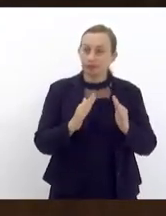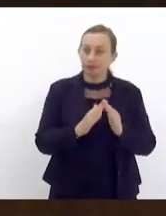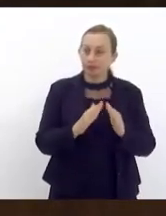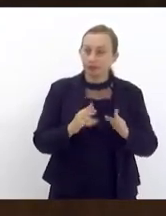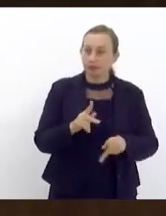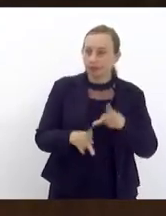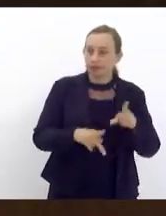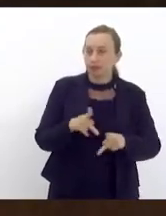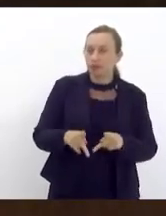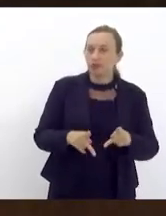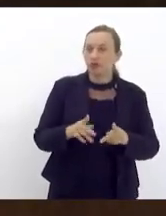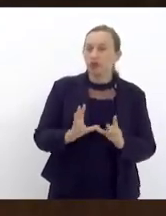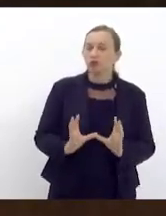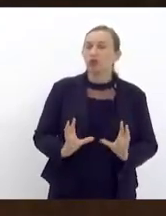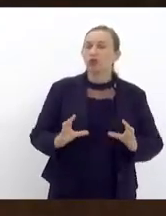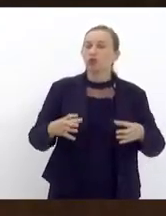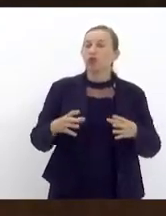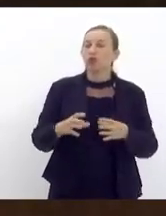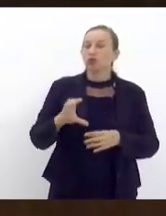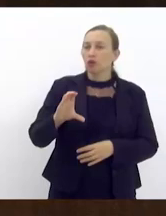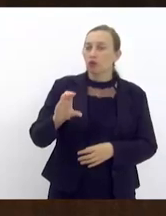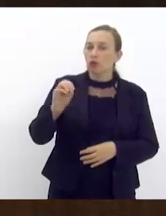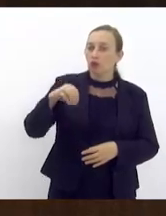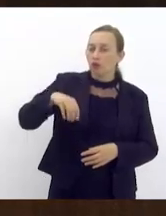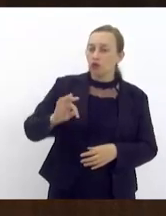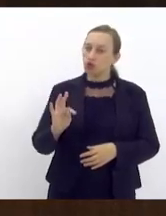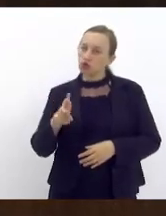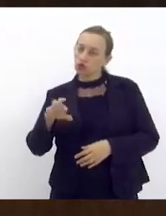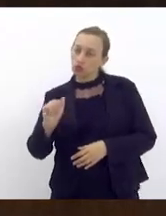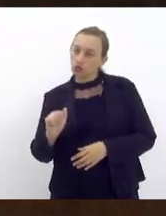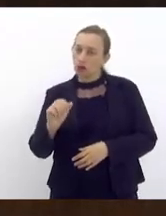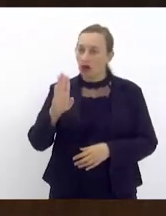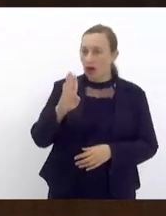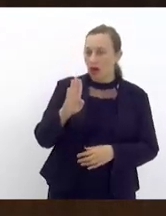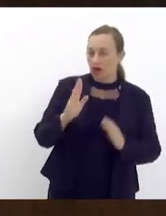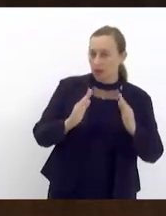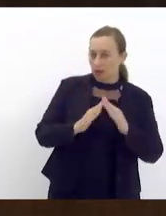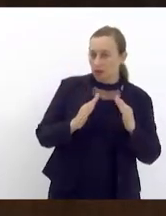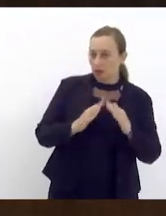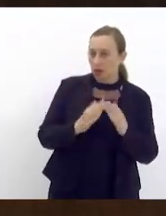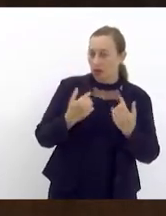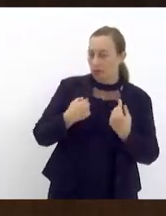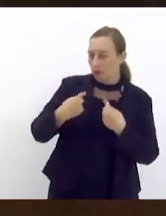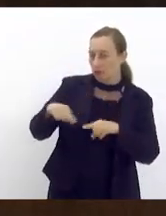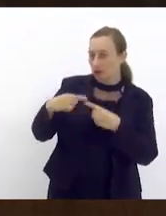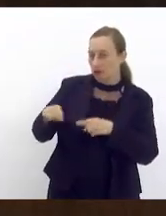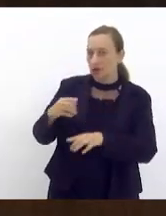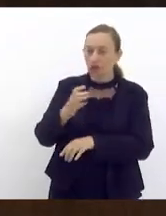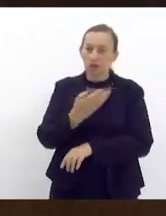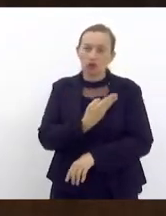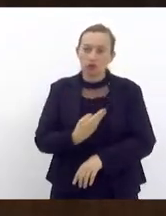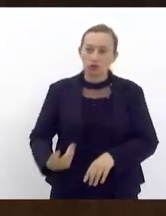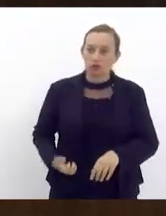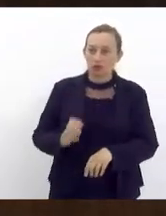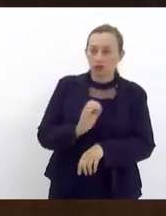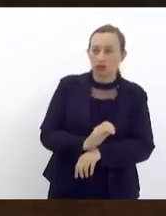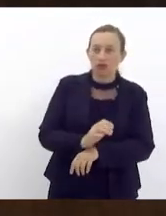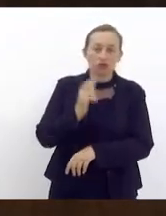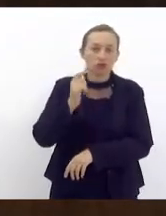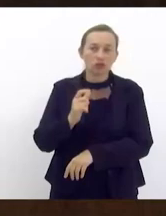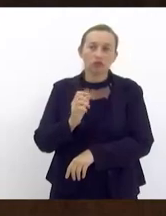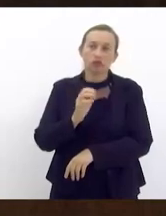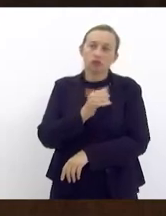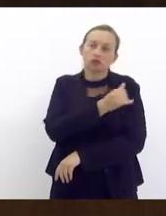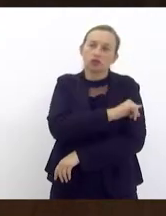do conjunto habitacional onde eu cresci então a minha provocação ao governo do estado do Rio de Janeiro é que ele conclua